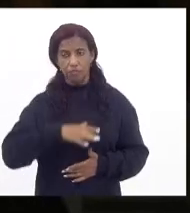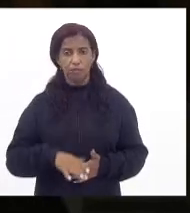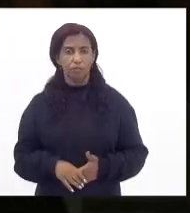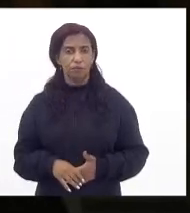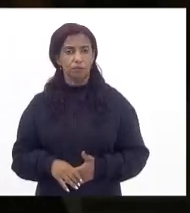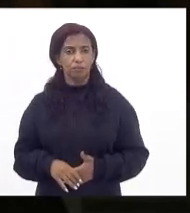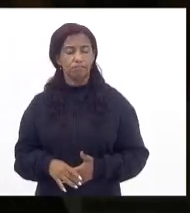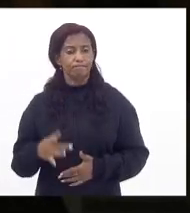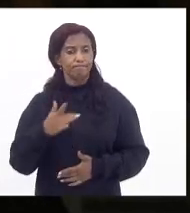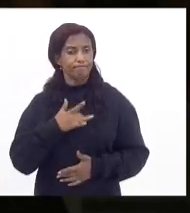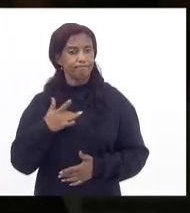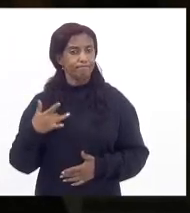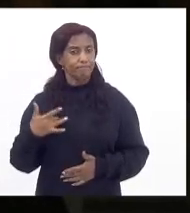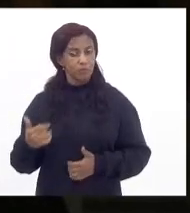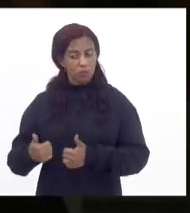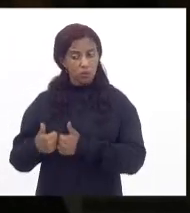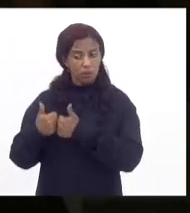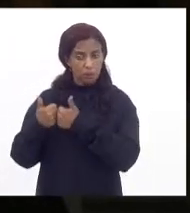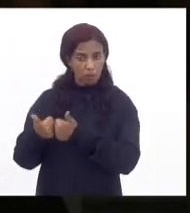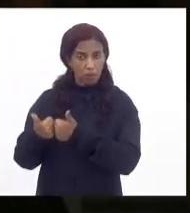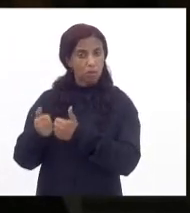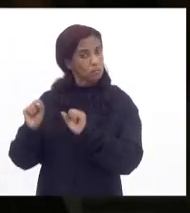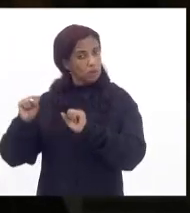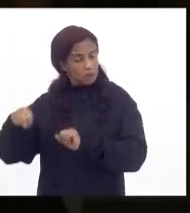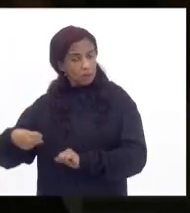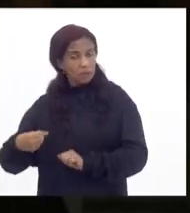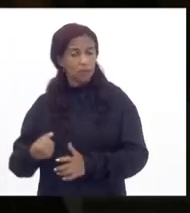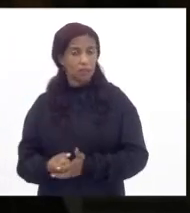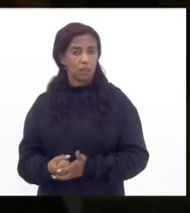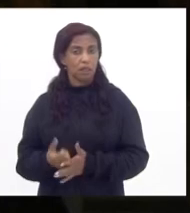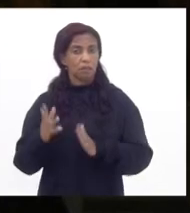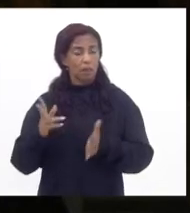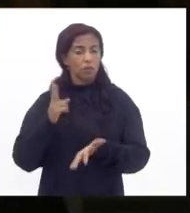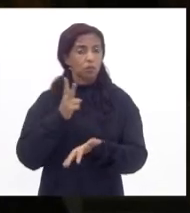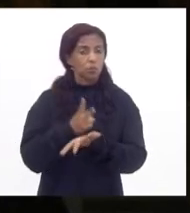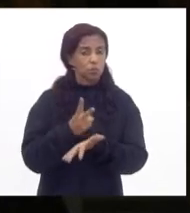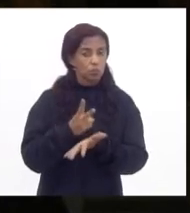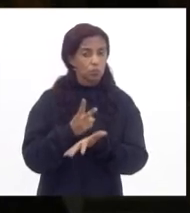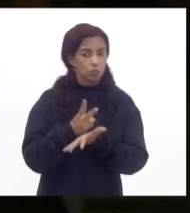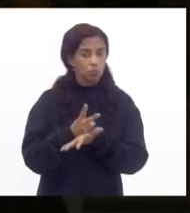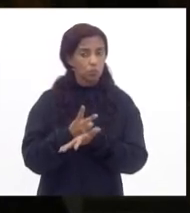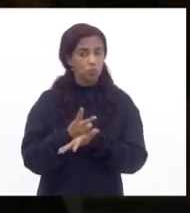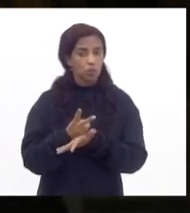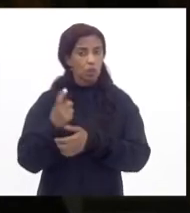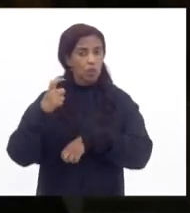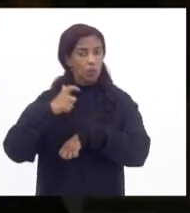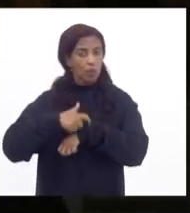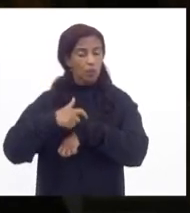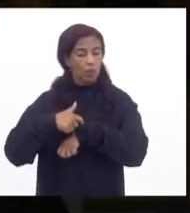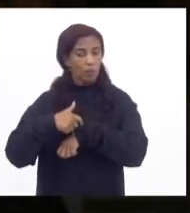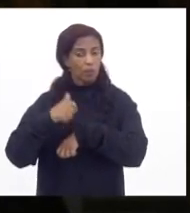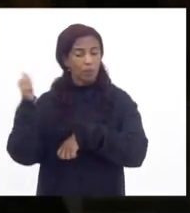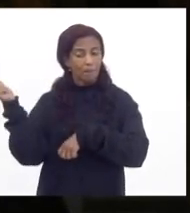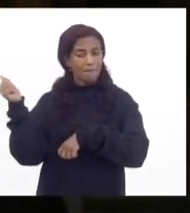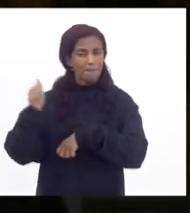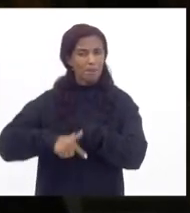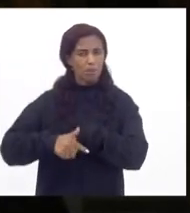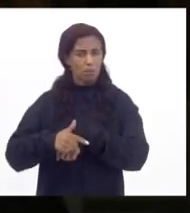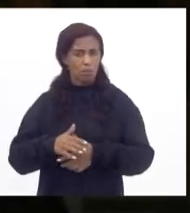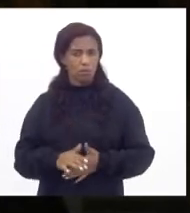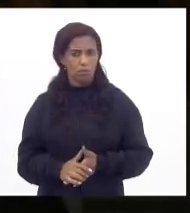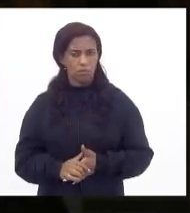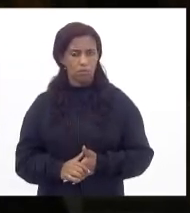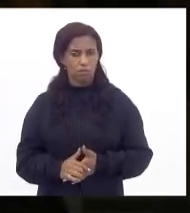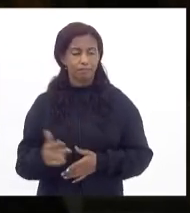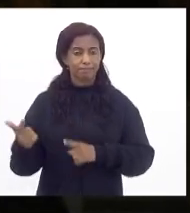sanitário estamos melhorando estamos mas continuamos em uma situação pior que a do Brasil em